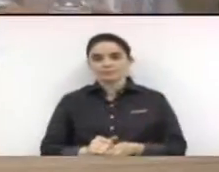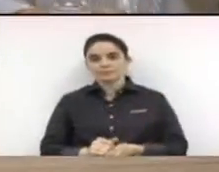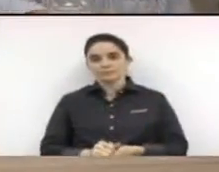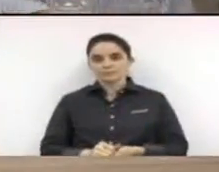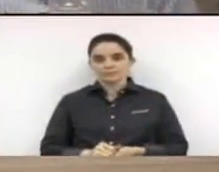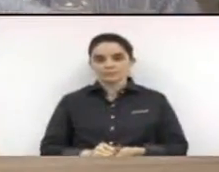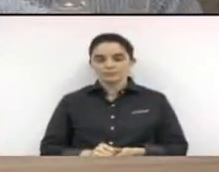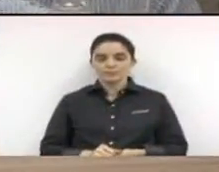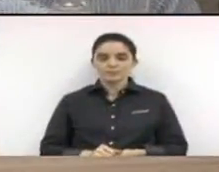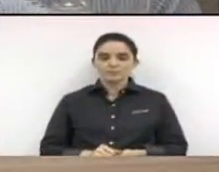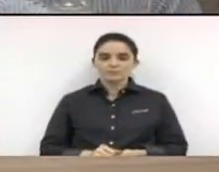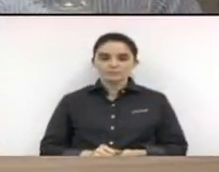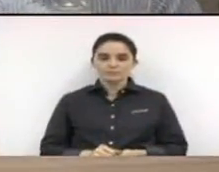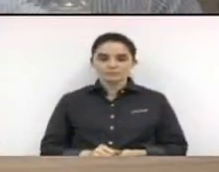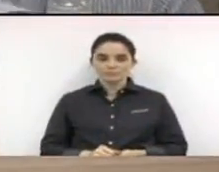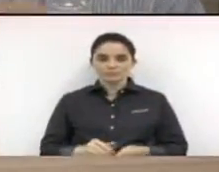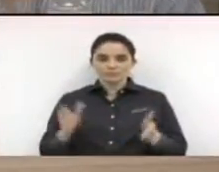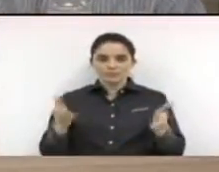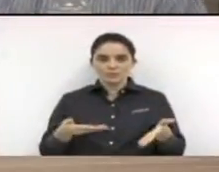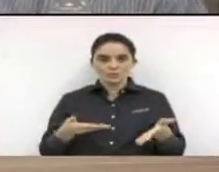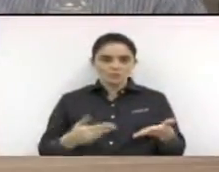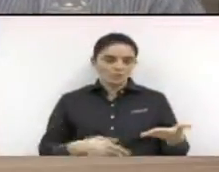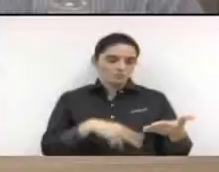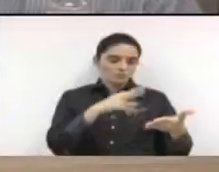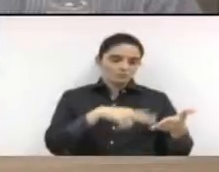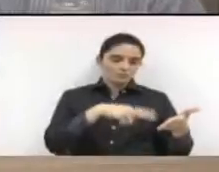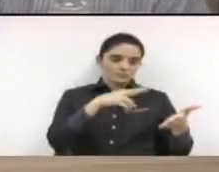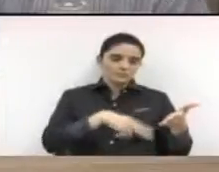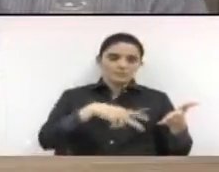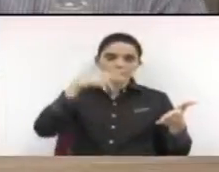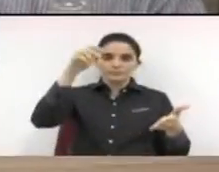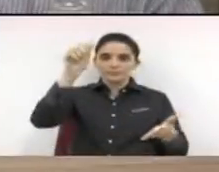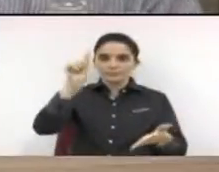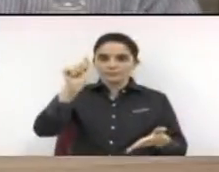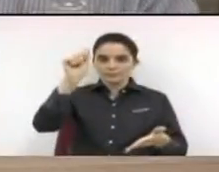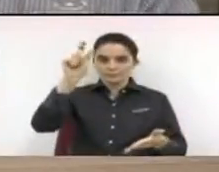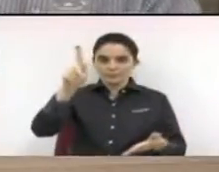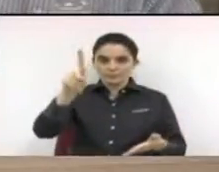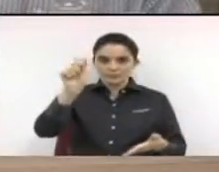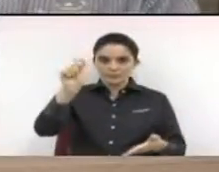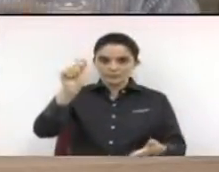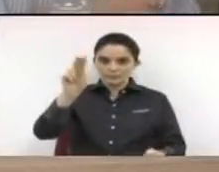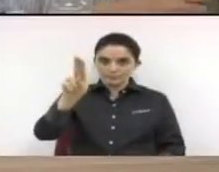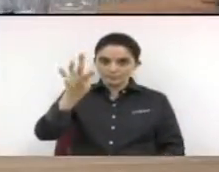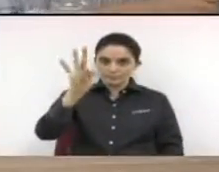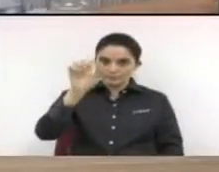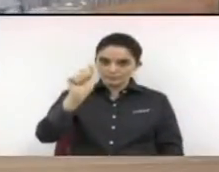Ordem do Dia, onde apreciaremos os itens da pauta.